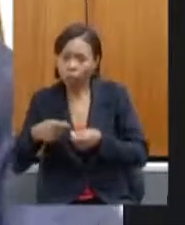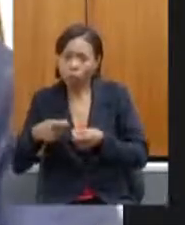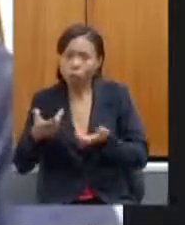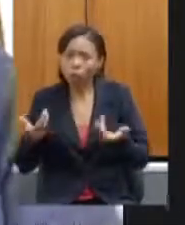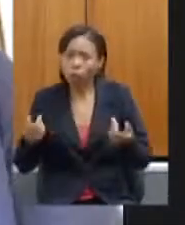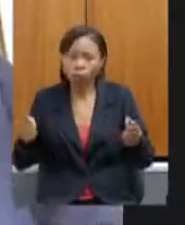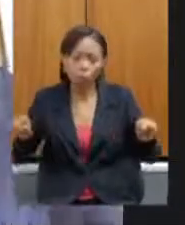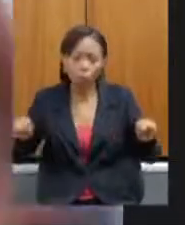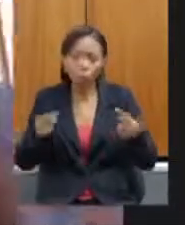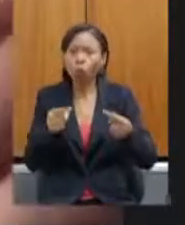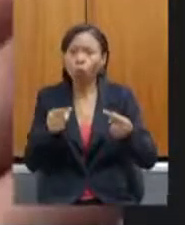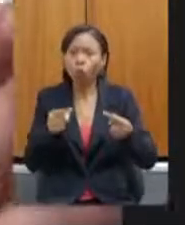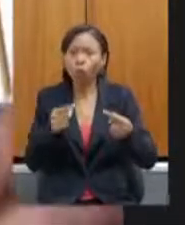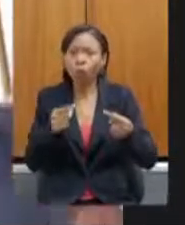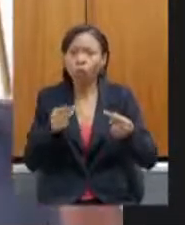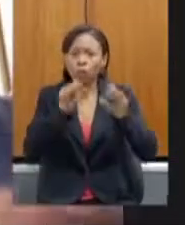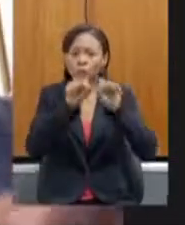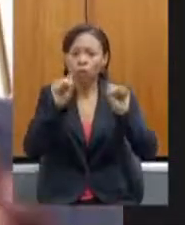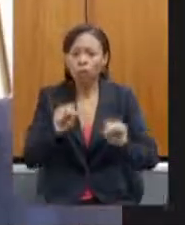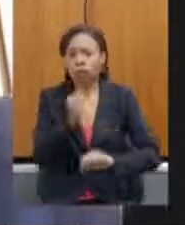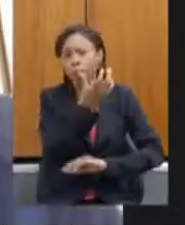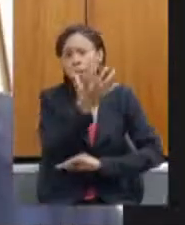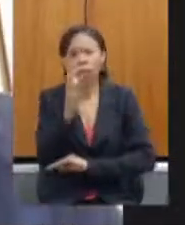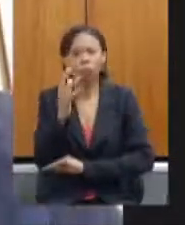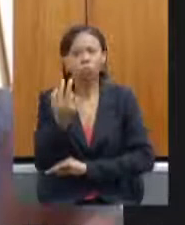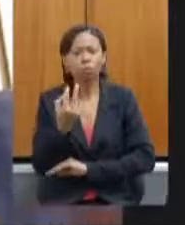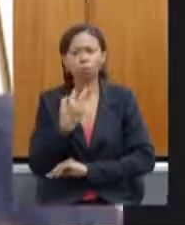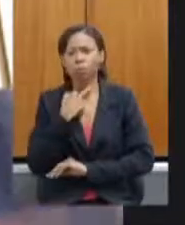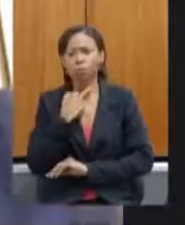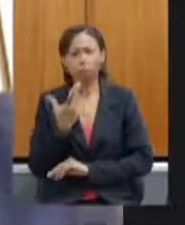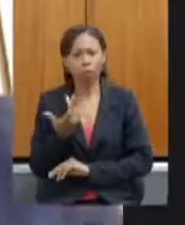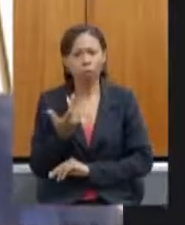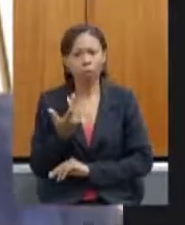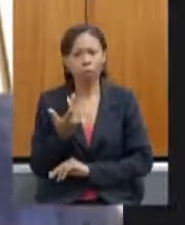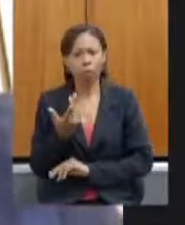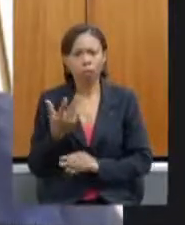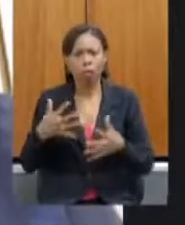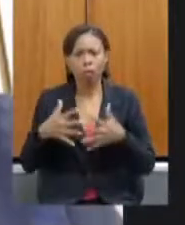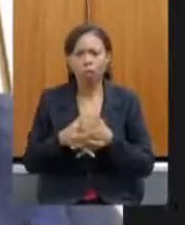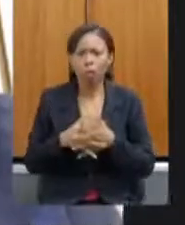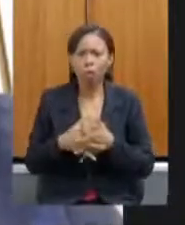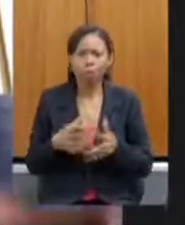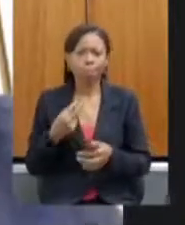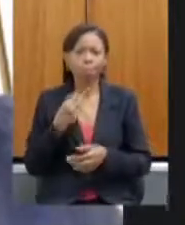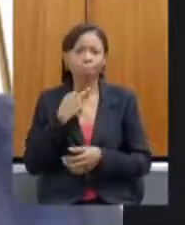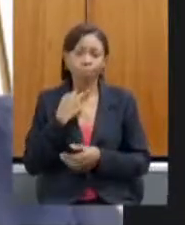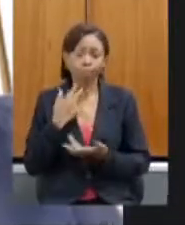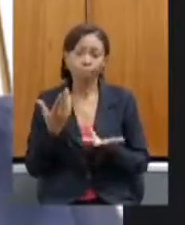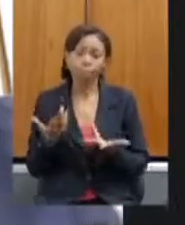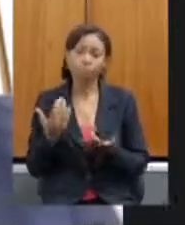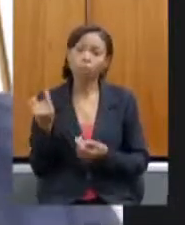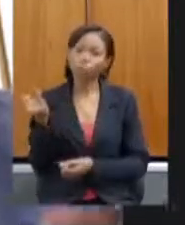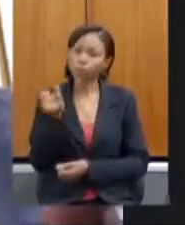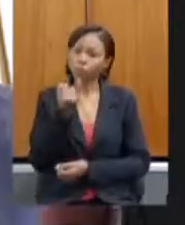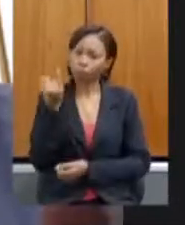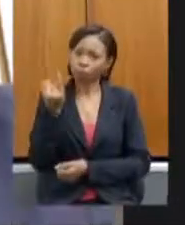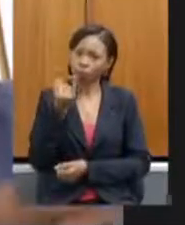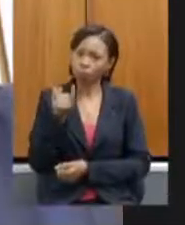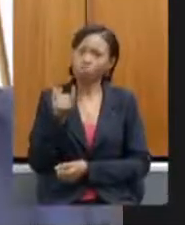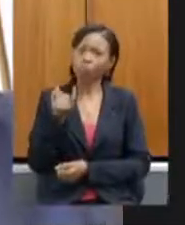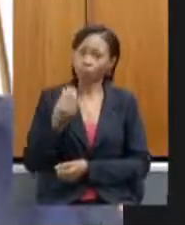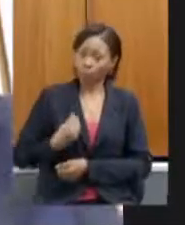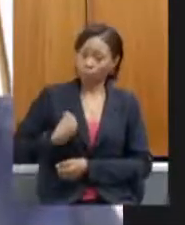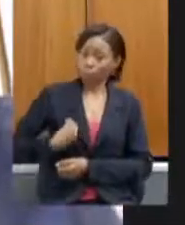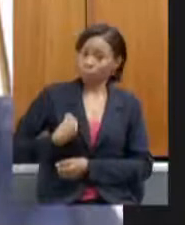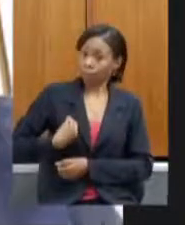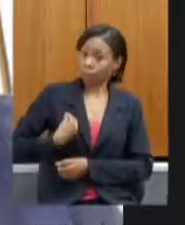e o sistema ambiental não pode ser um empreendimento para o agronegócio aqui do nosso estado então é muito importante o envolvimento dos